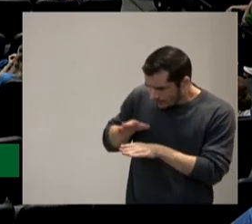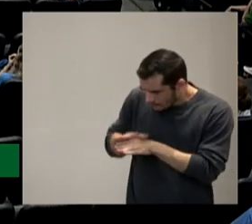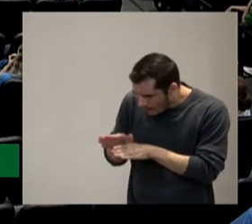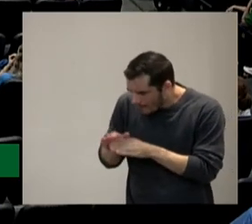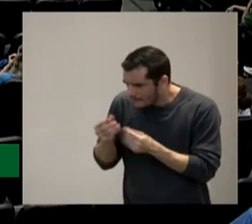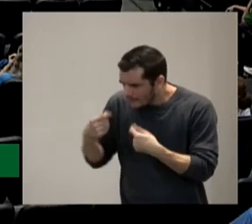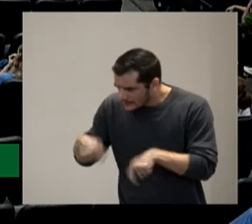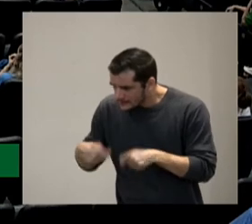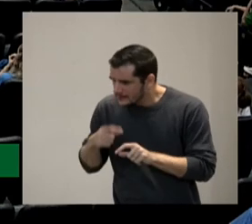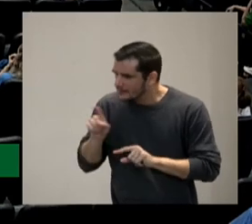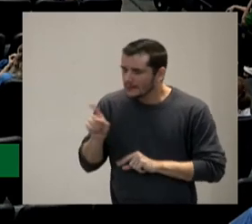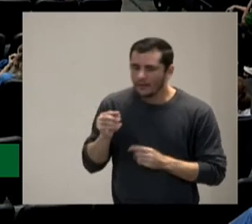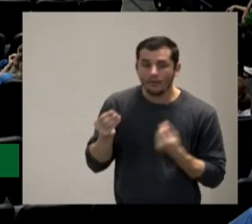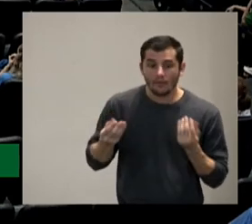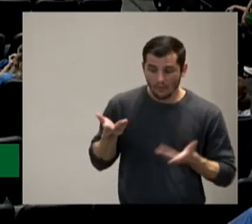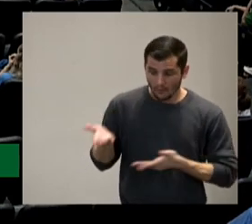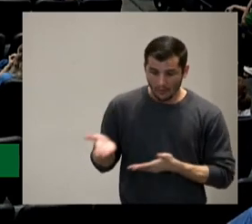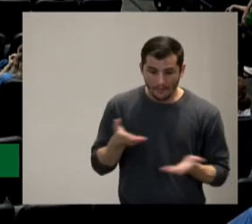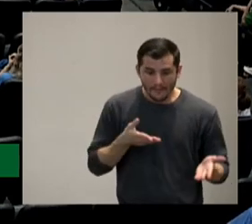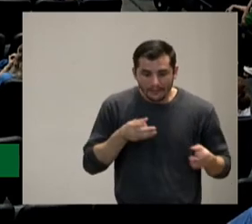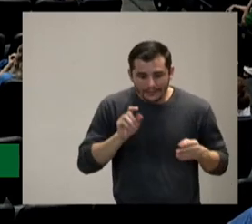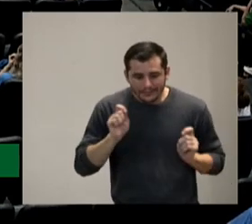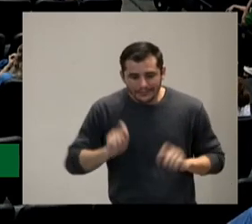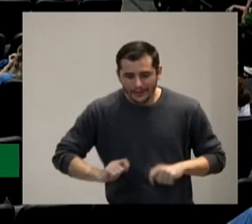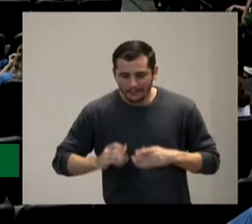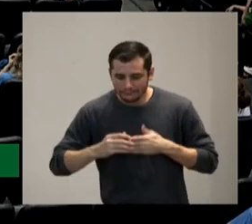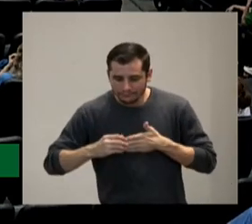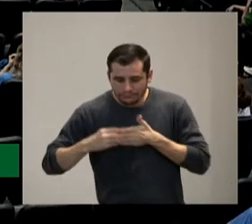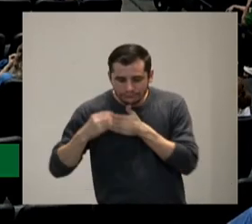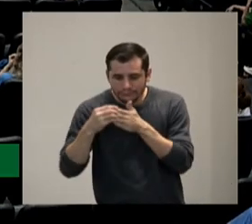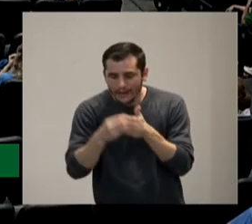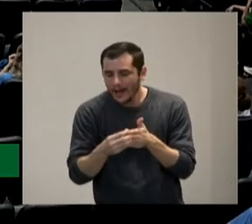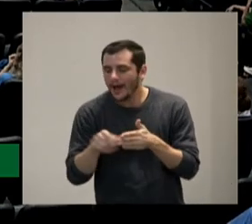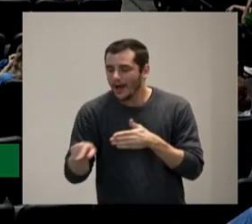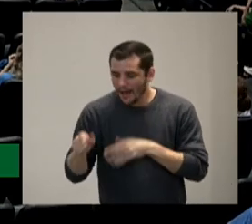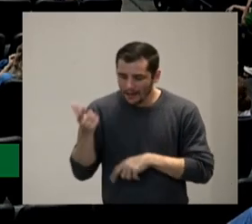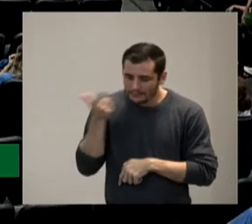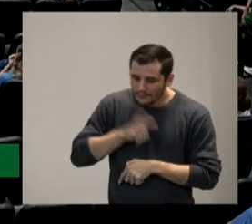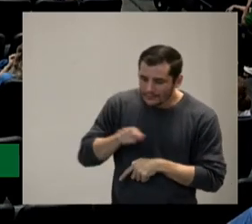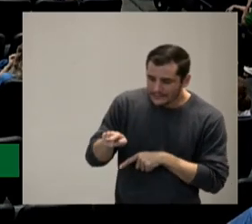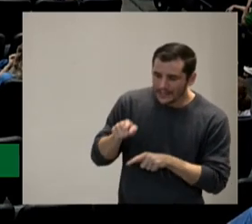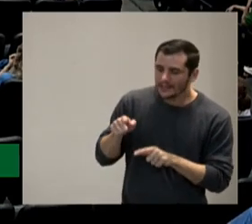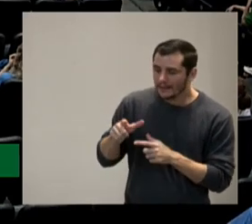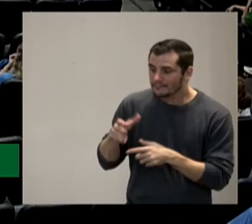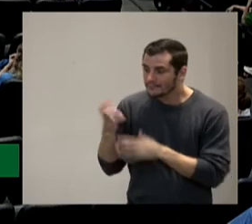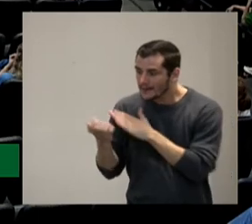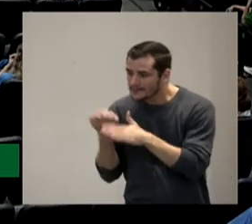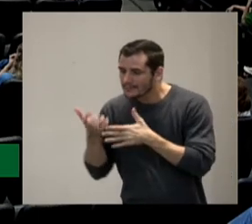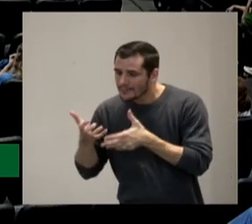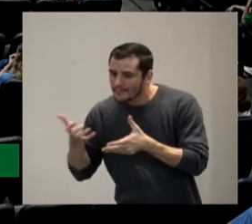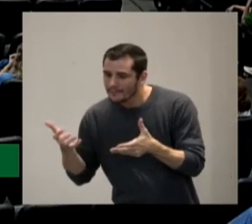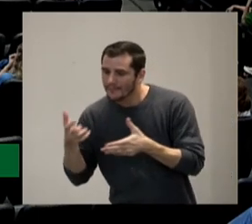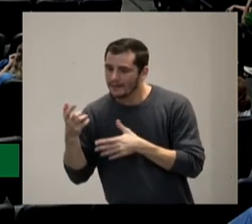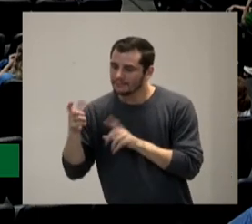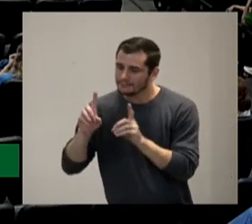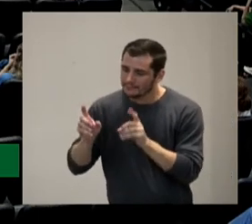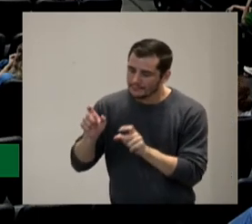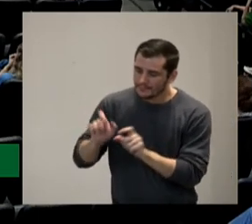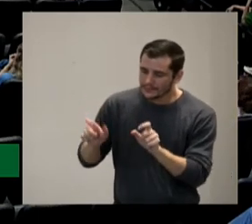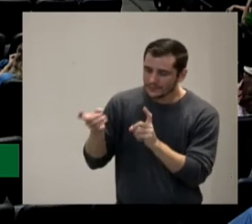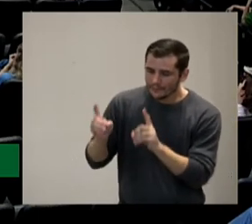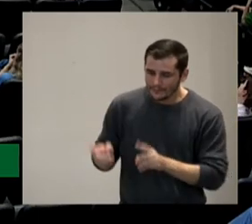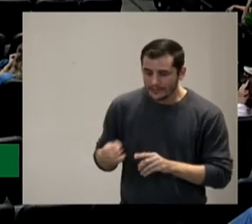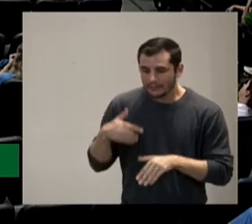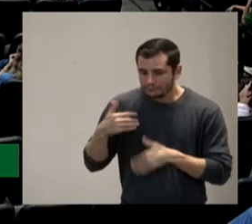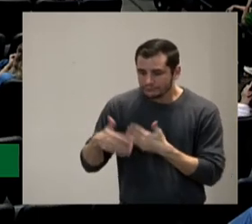precisando ali de pelo menos eu dar um direcionamento para conseguir atender o que a gente estava precisando e a partir daí